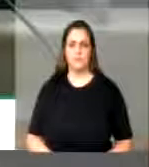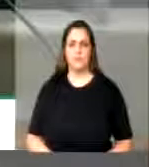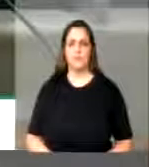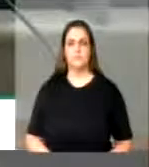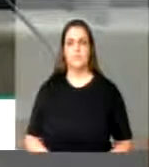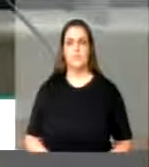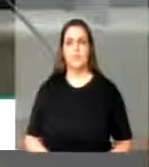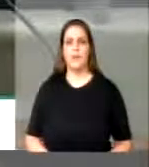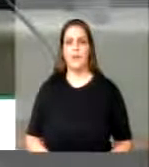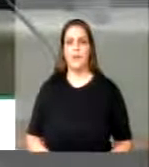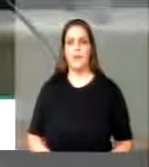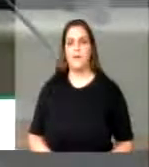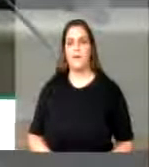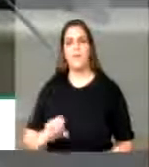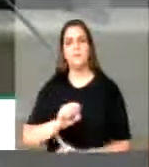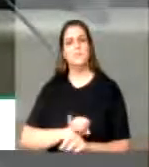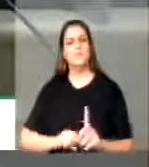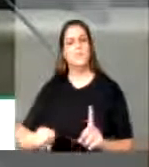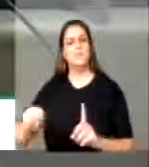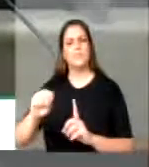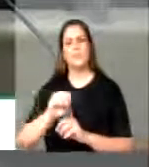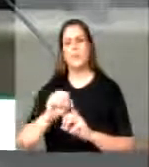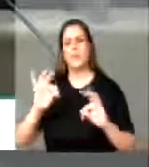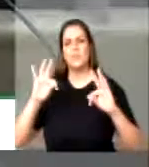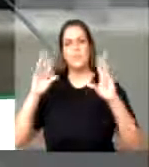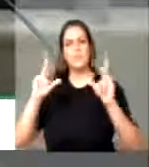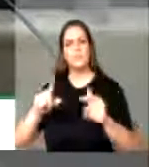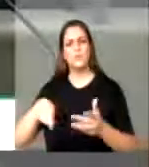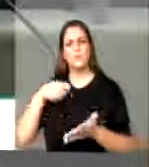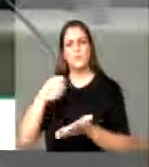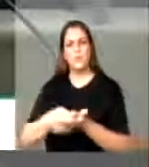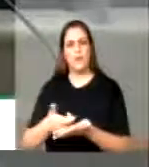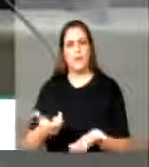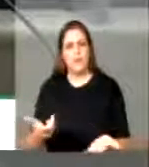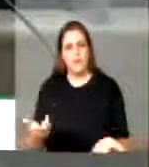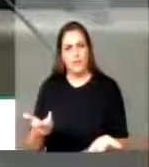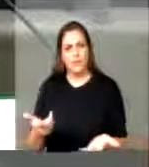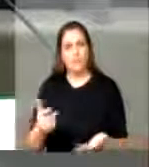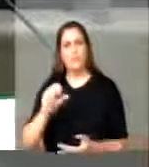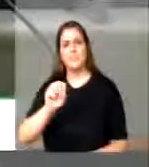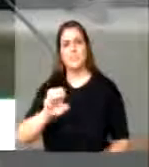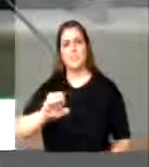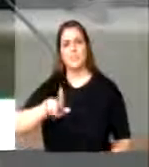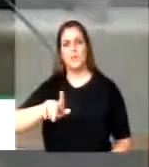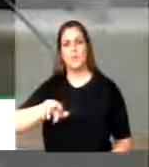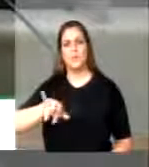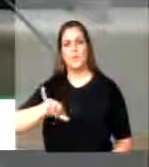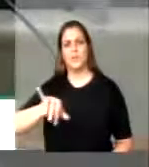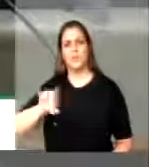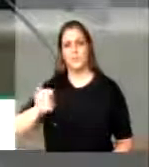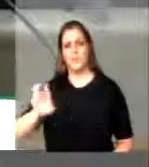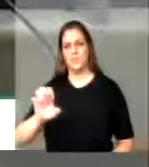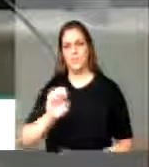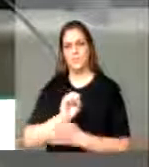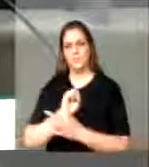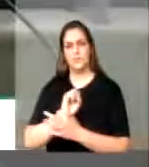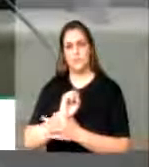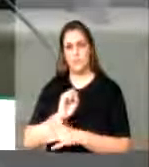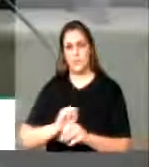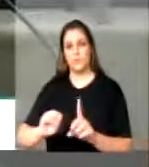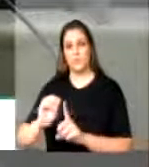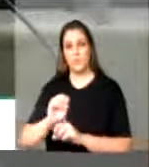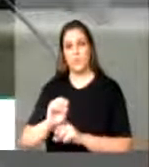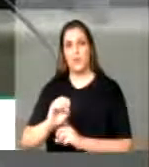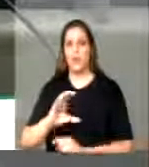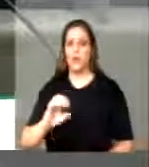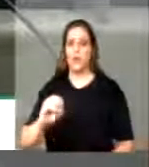folha, a sociedade inteira paga a contribuição para financiamento da Seguridade Social. Há cofins que